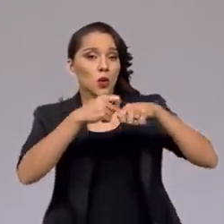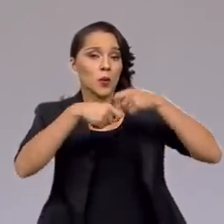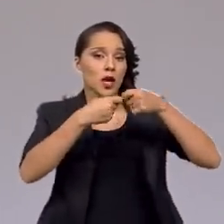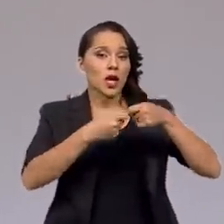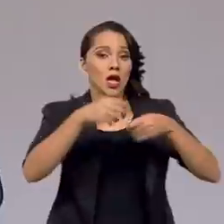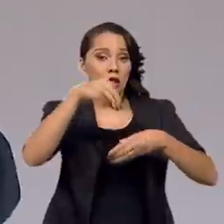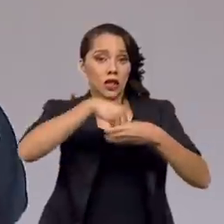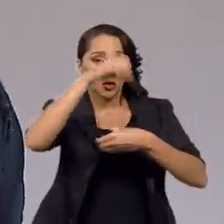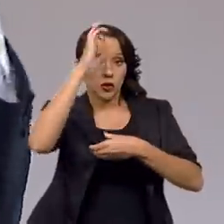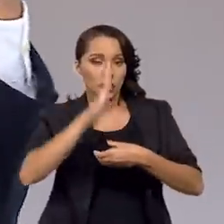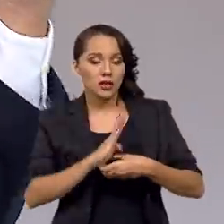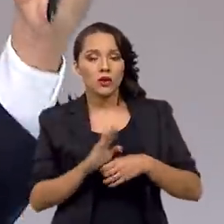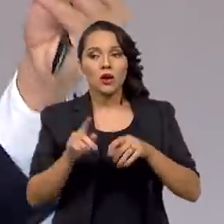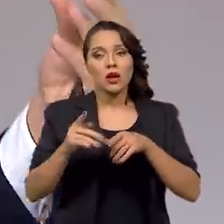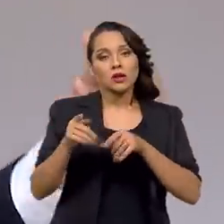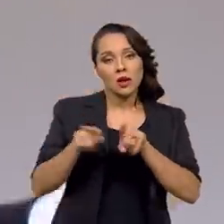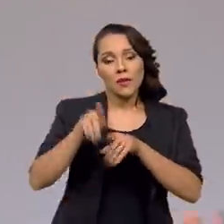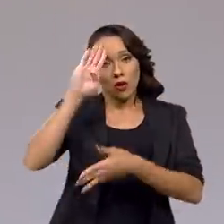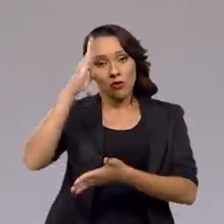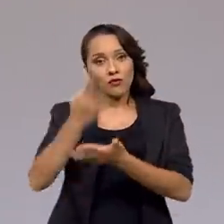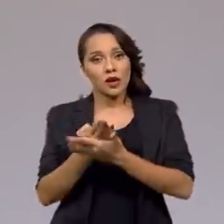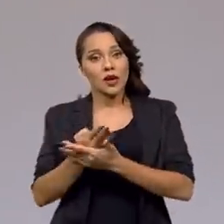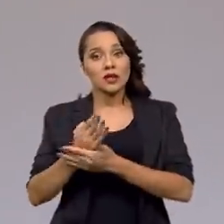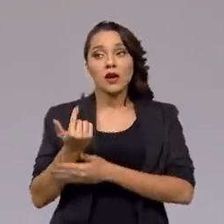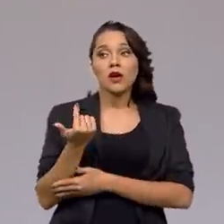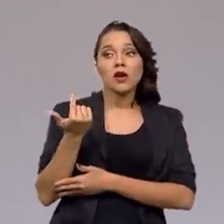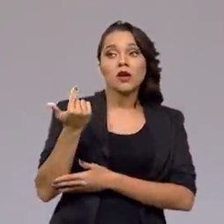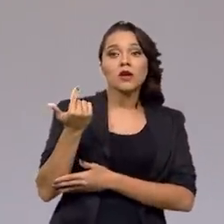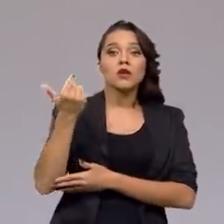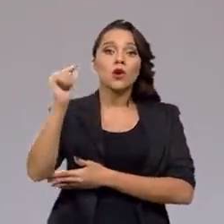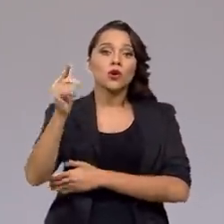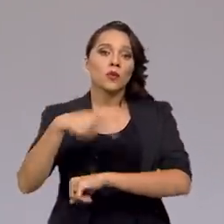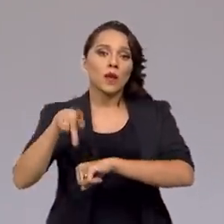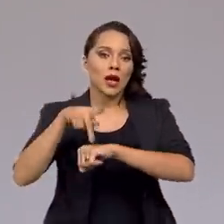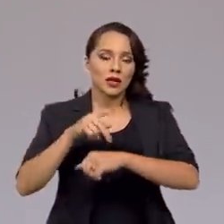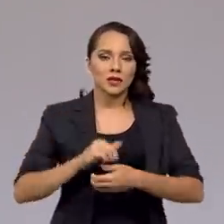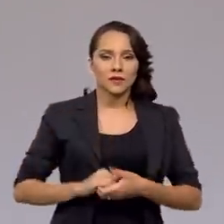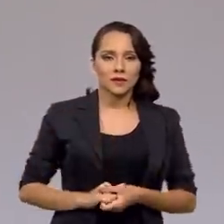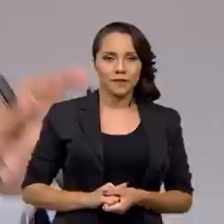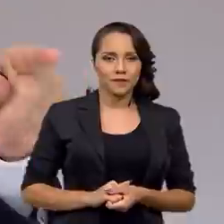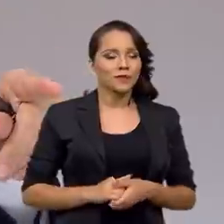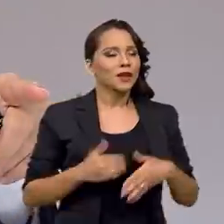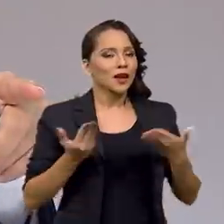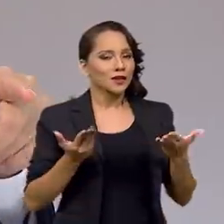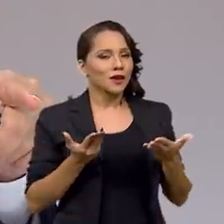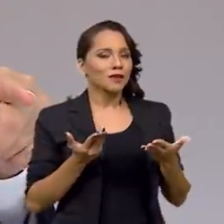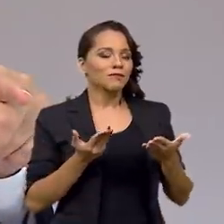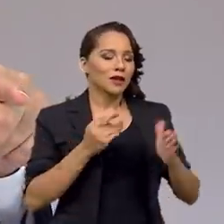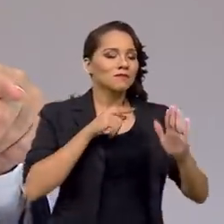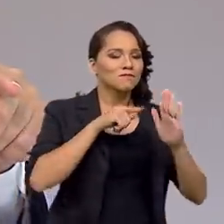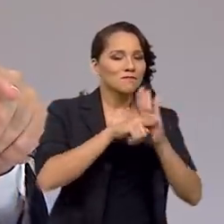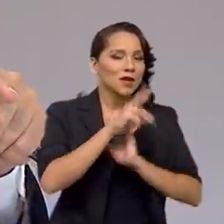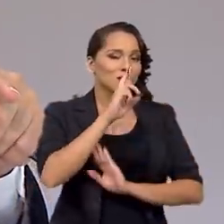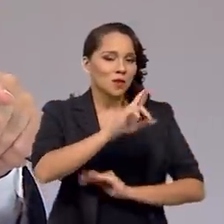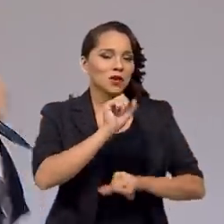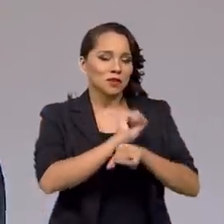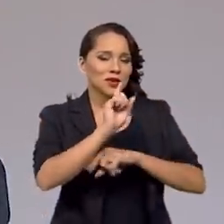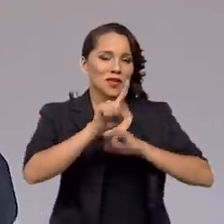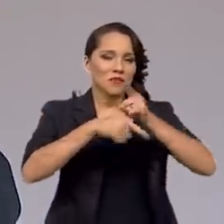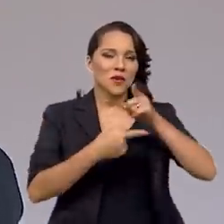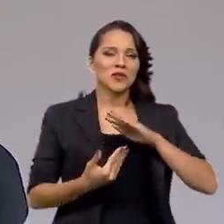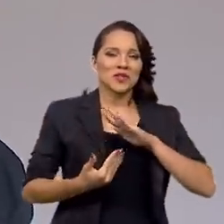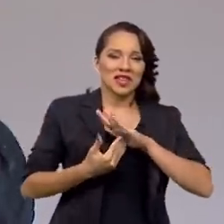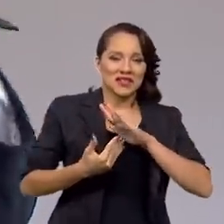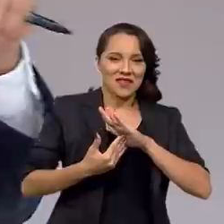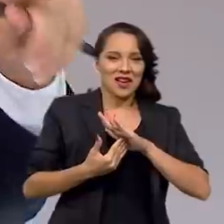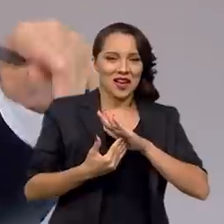dentro do Brasil e confiança dos agentes econômicos externos, estrangeiros. Então, eu vou deixar essa resposta pra você dar pra gente, no